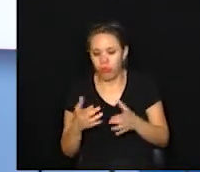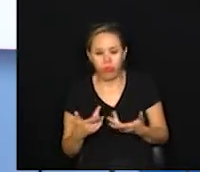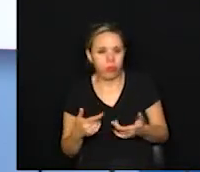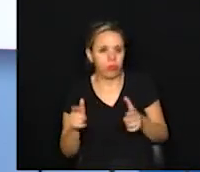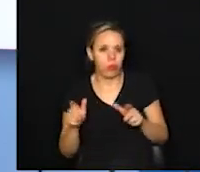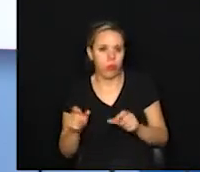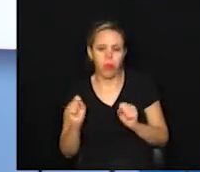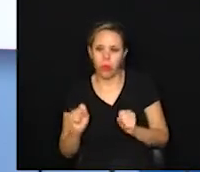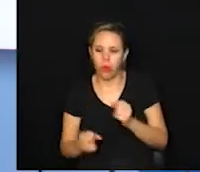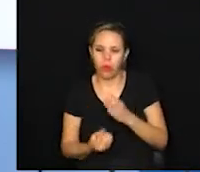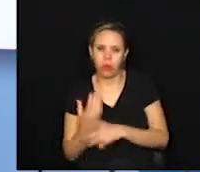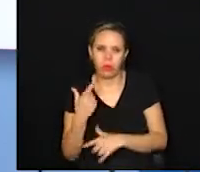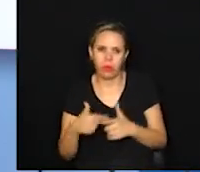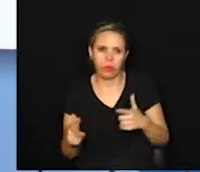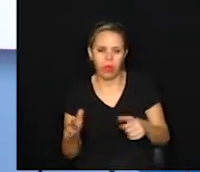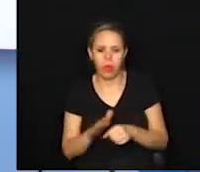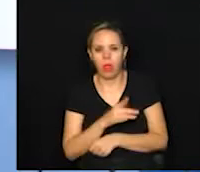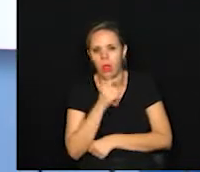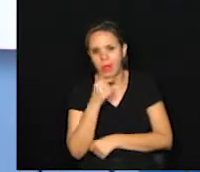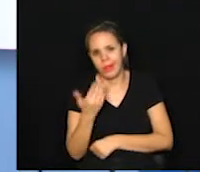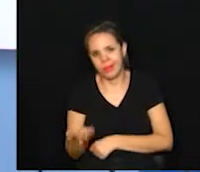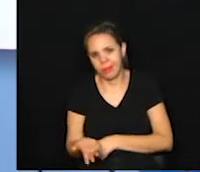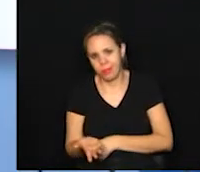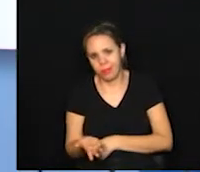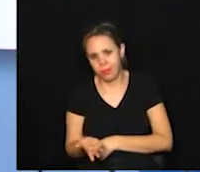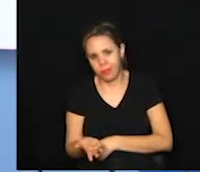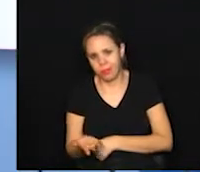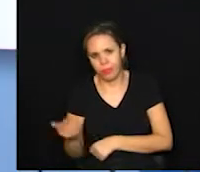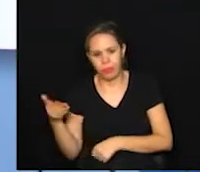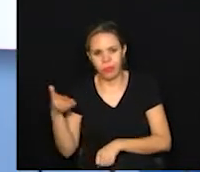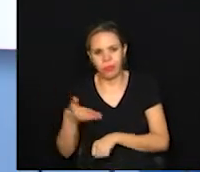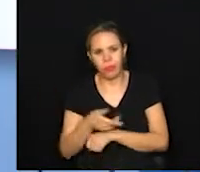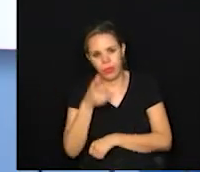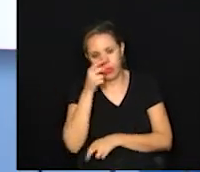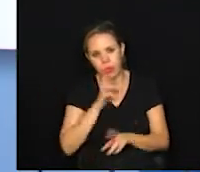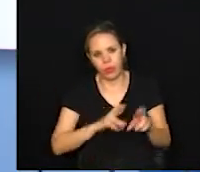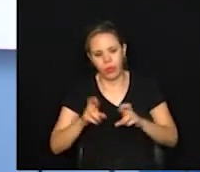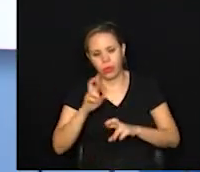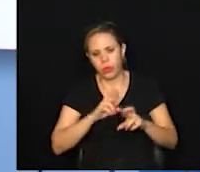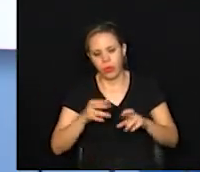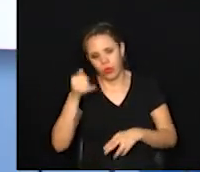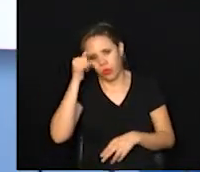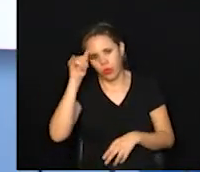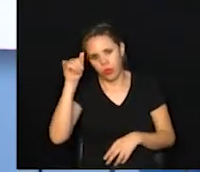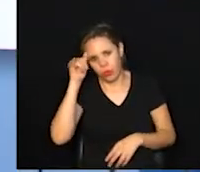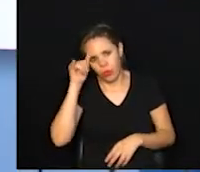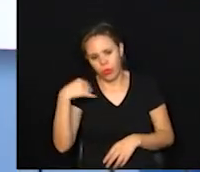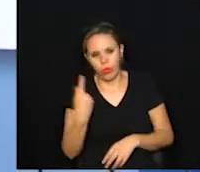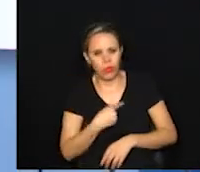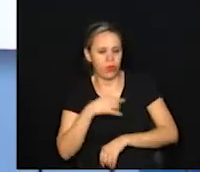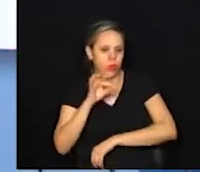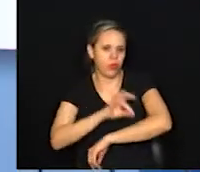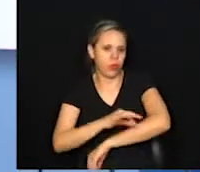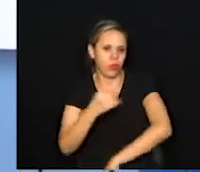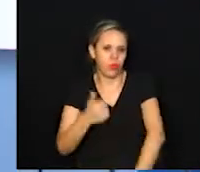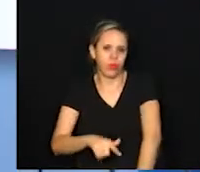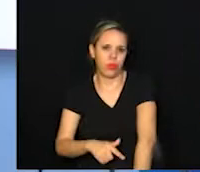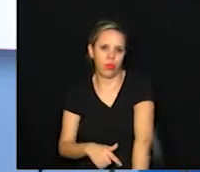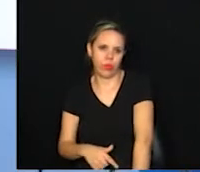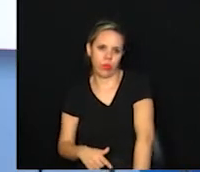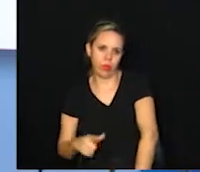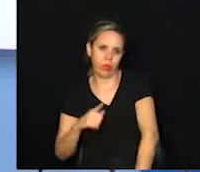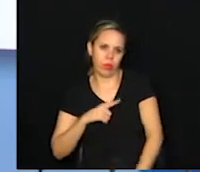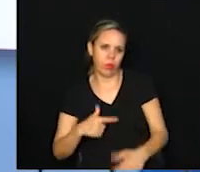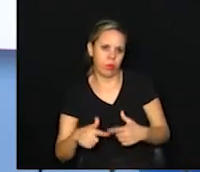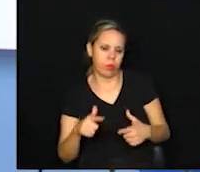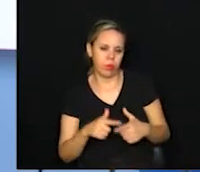canto que possa acumular água, vire tudo e vamos evitar aí que sejamos mais, tenhamos